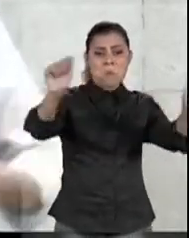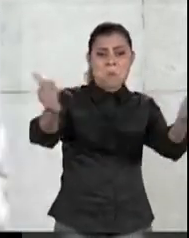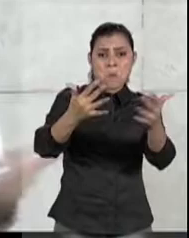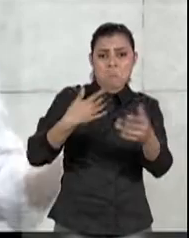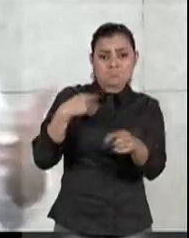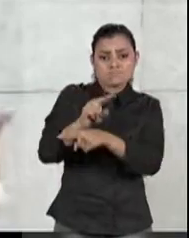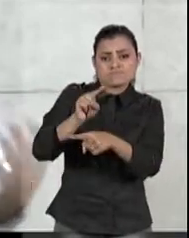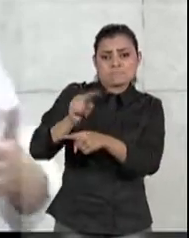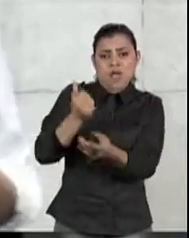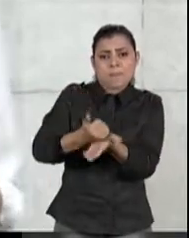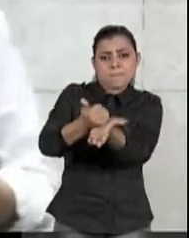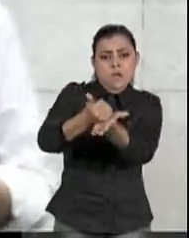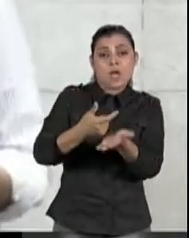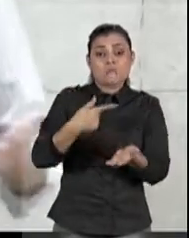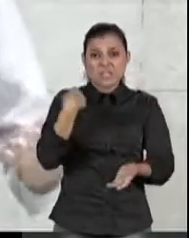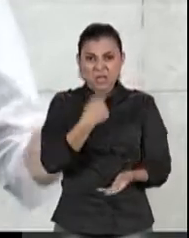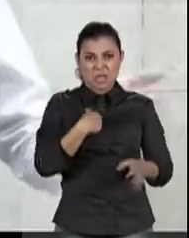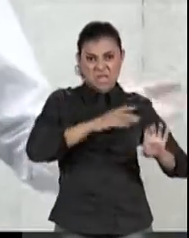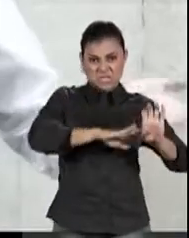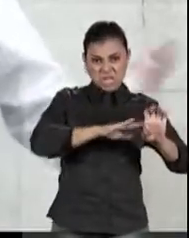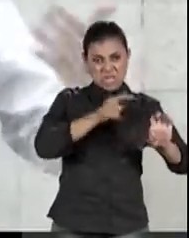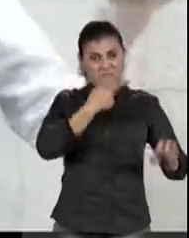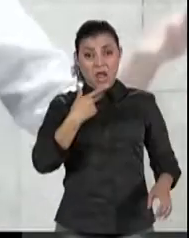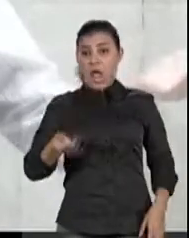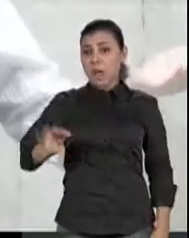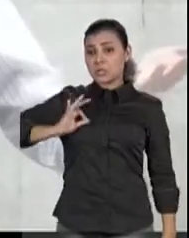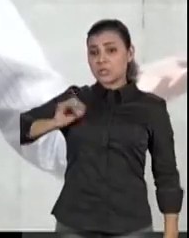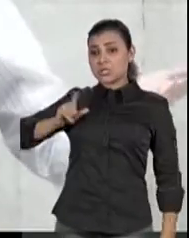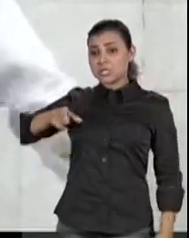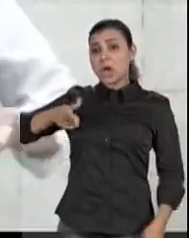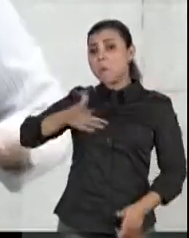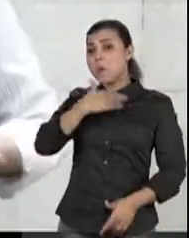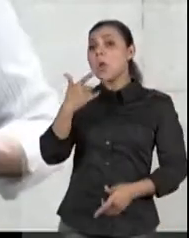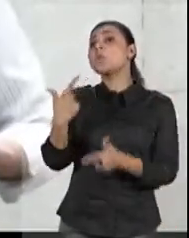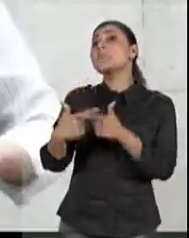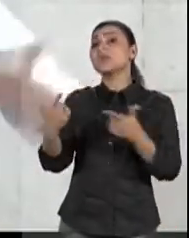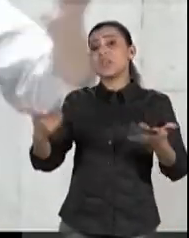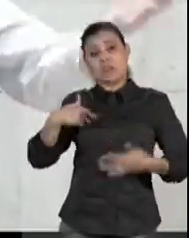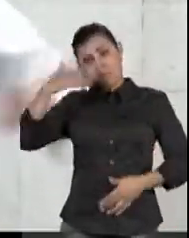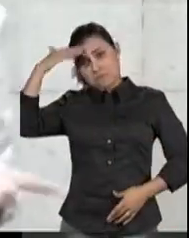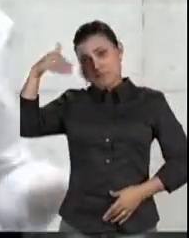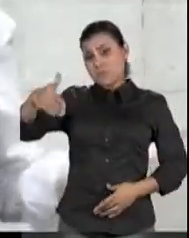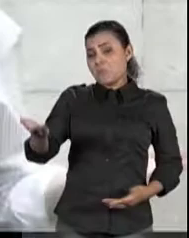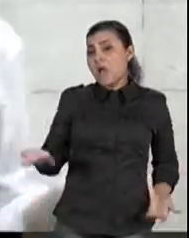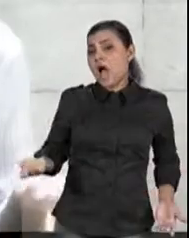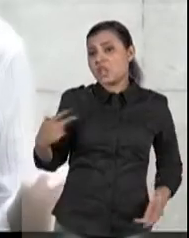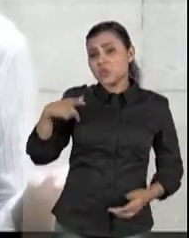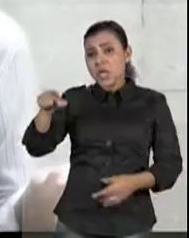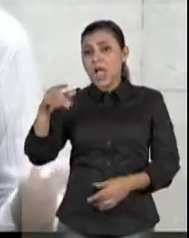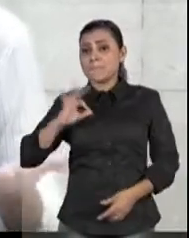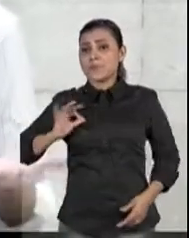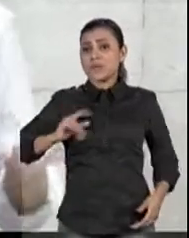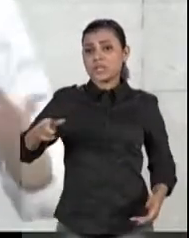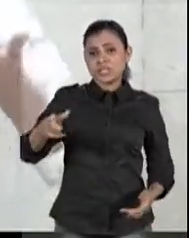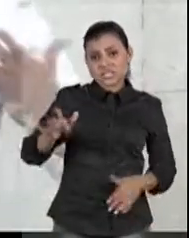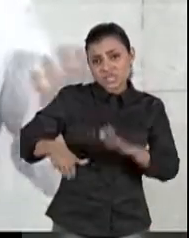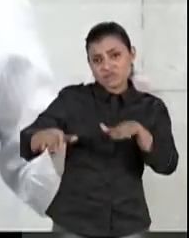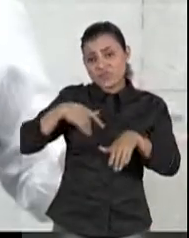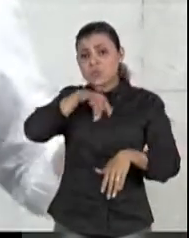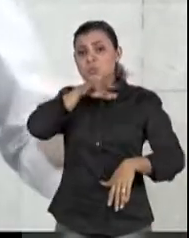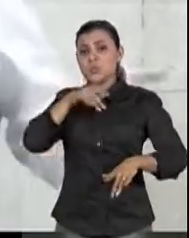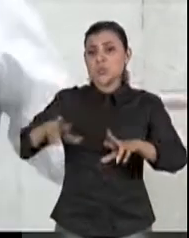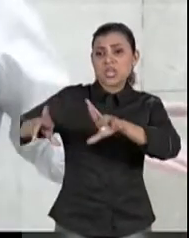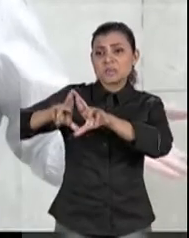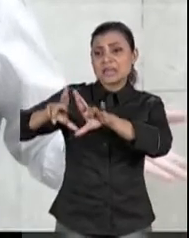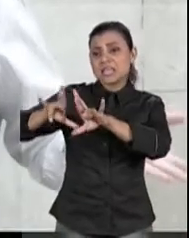Enquanto eu vejo alguns de nós aqui da esquerda dizendo, ah, se o policial morreu, quem mandou, né? Quem mandou ser polícia? Se é polícia, boa coisa não é. Se é por quem mandou